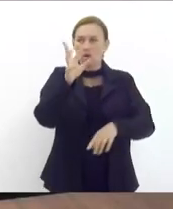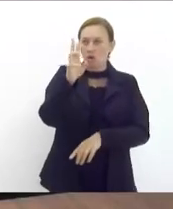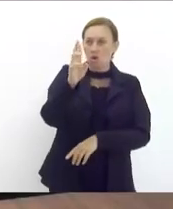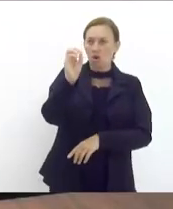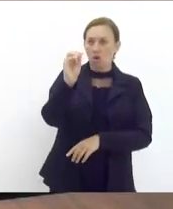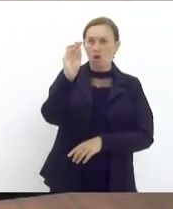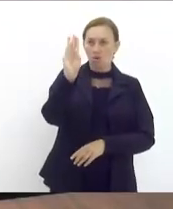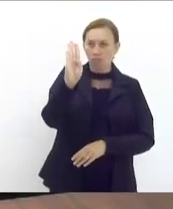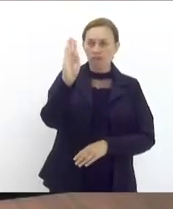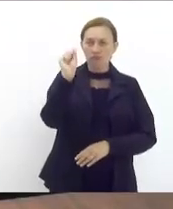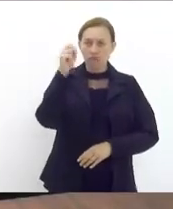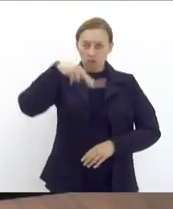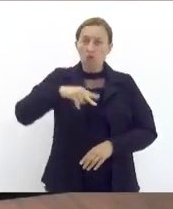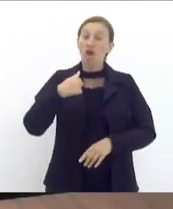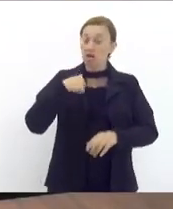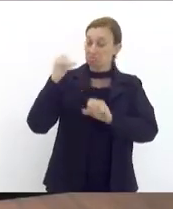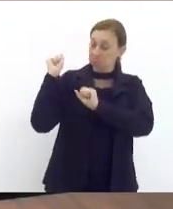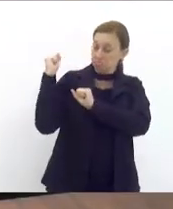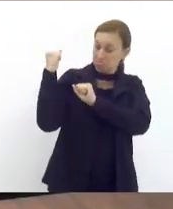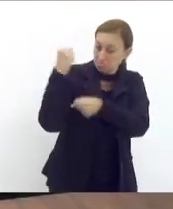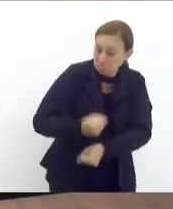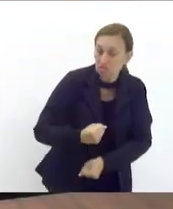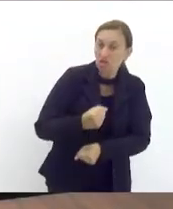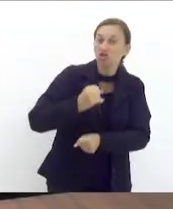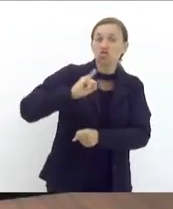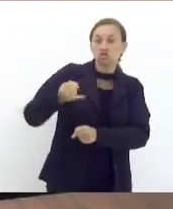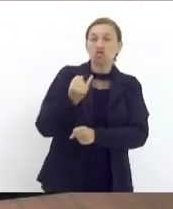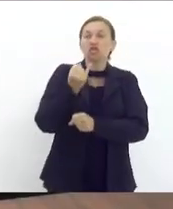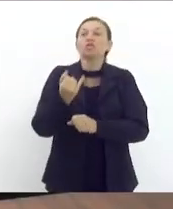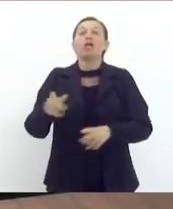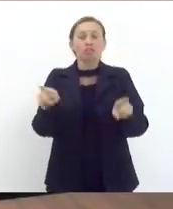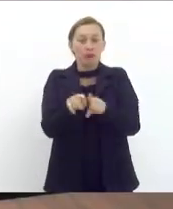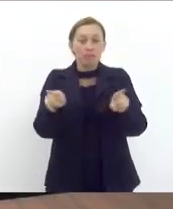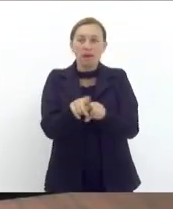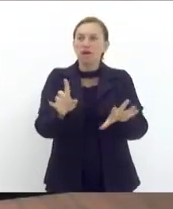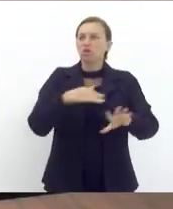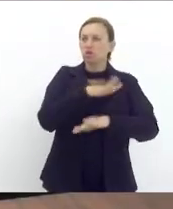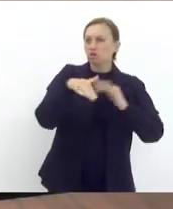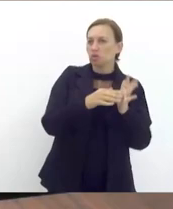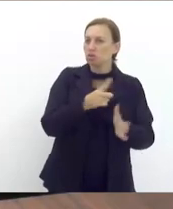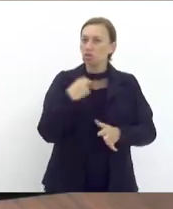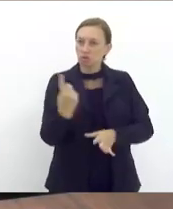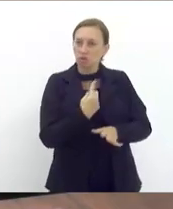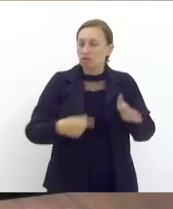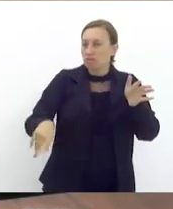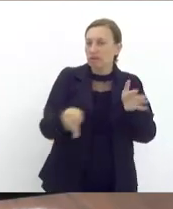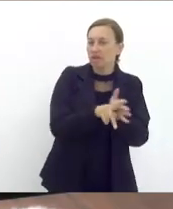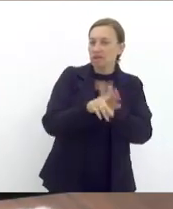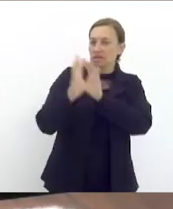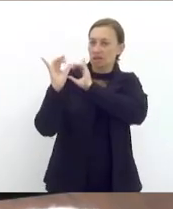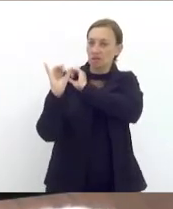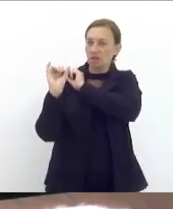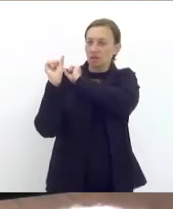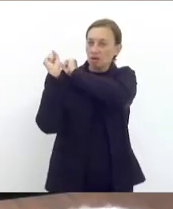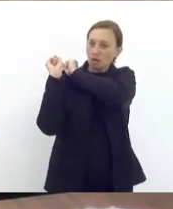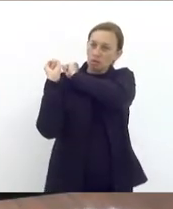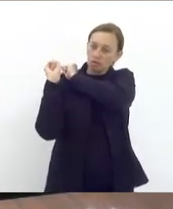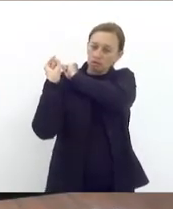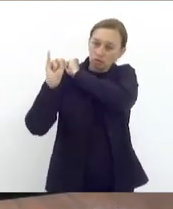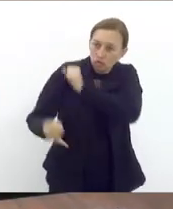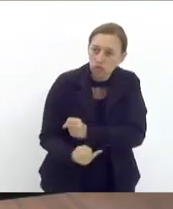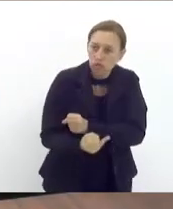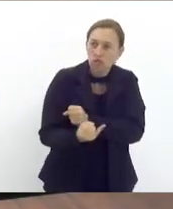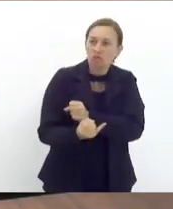Também sou praticante de jiu-jitsu, fui competidor e tenho, como todos nós que somos do jiu-jitsu, um carinho absurdo por toda a